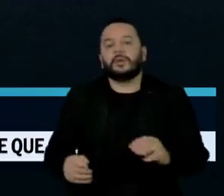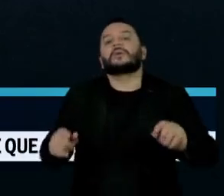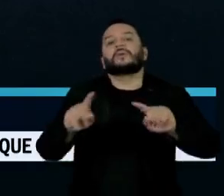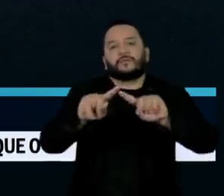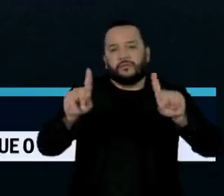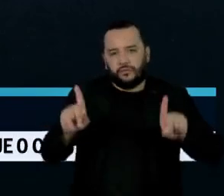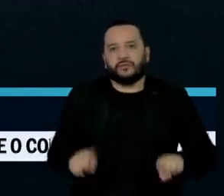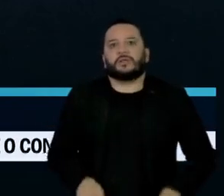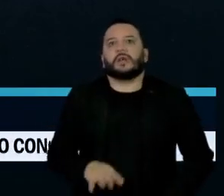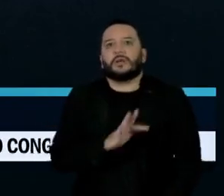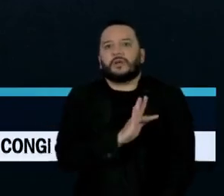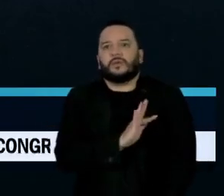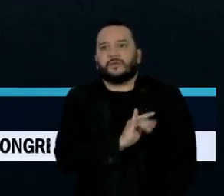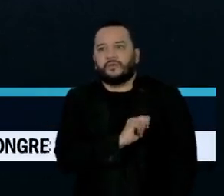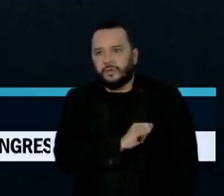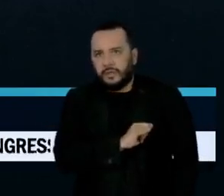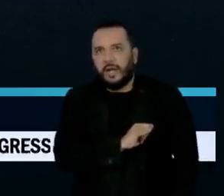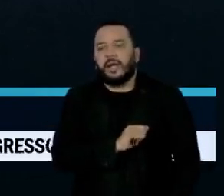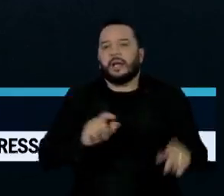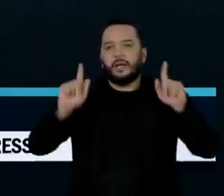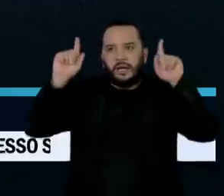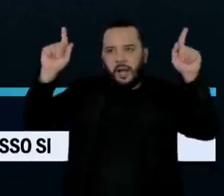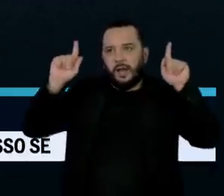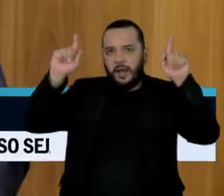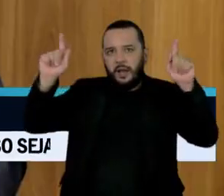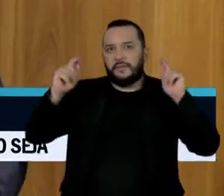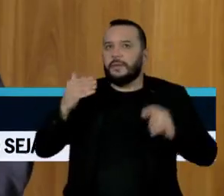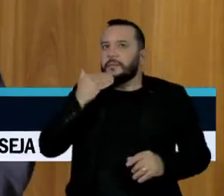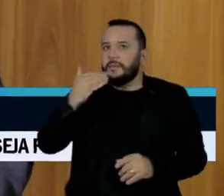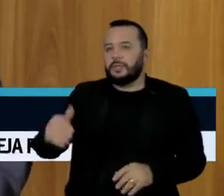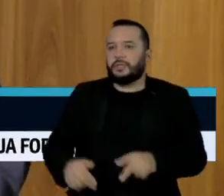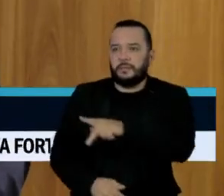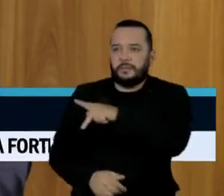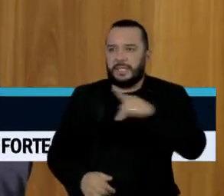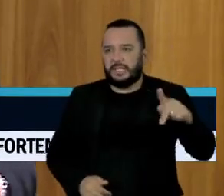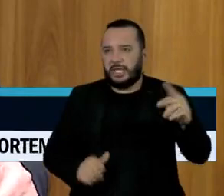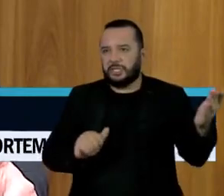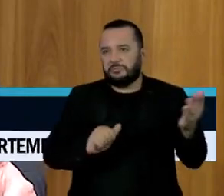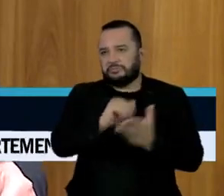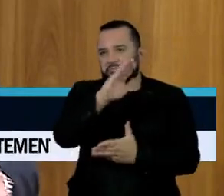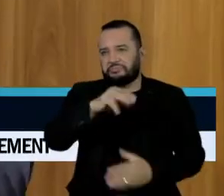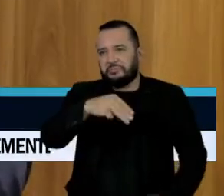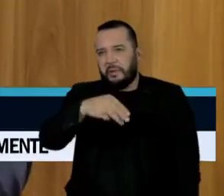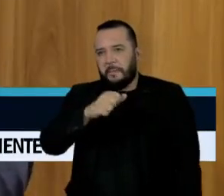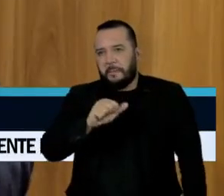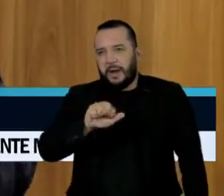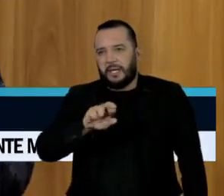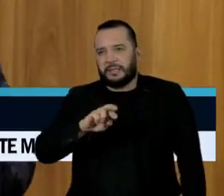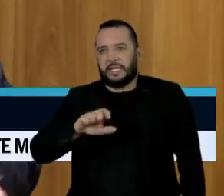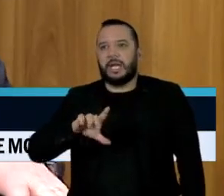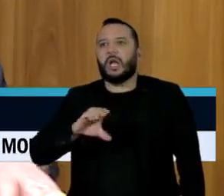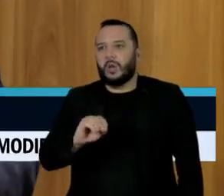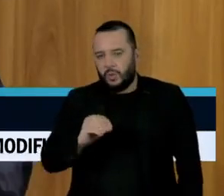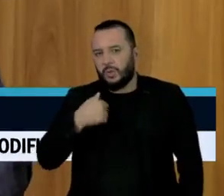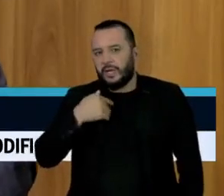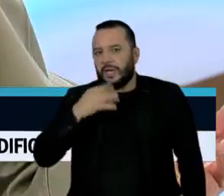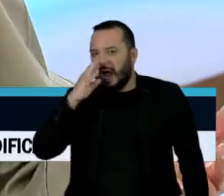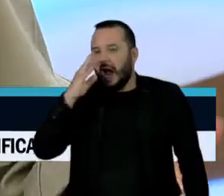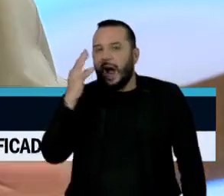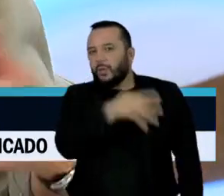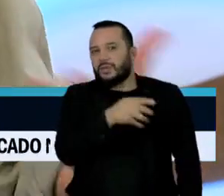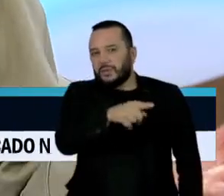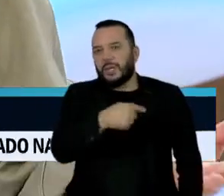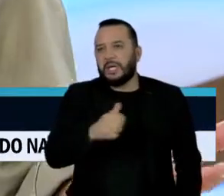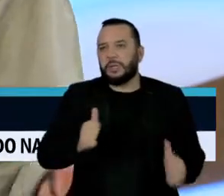fizeram uma paralisação. Eles pediram a saída do presidente da fundação, Marcelo Xavier, acusado de omissão.